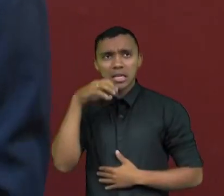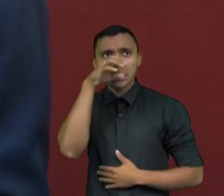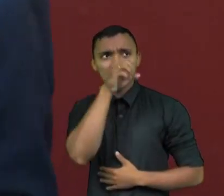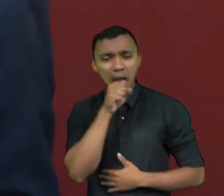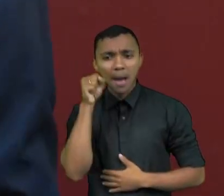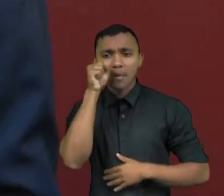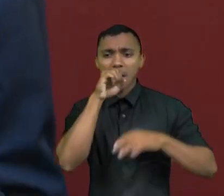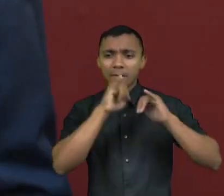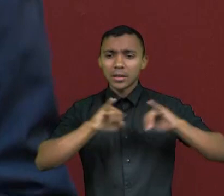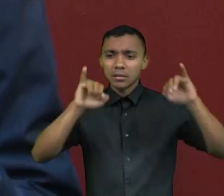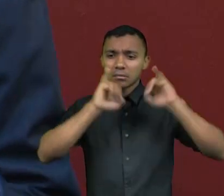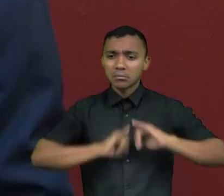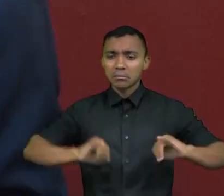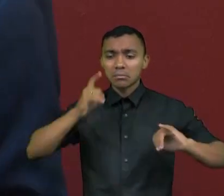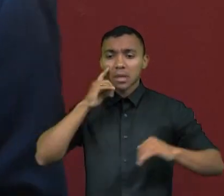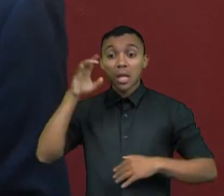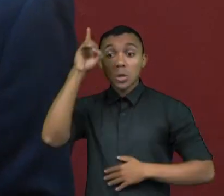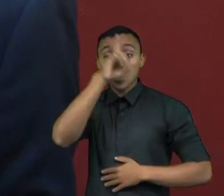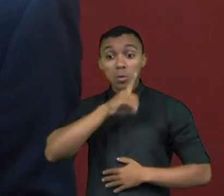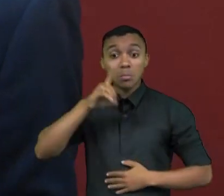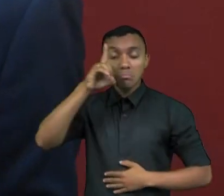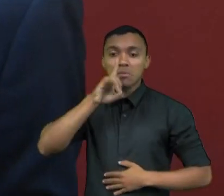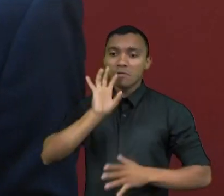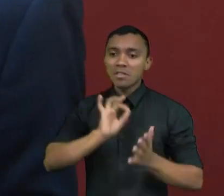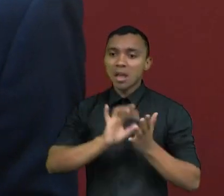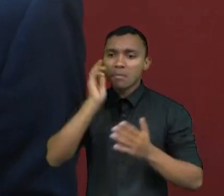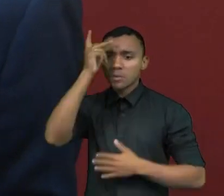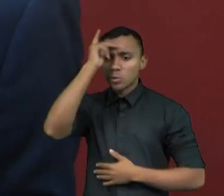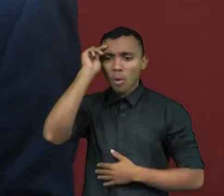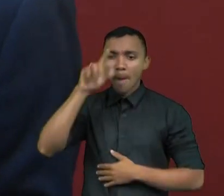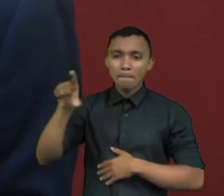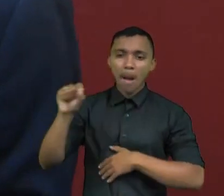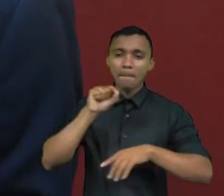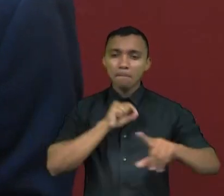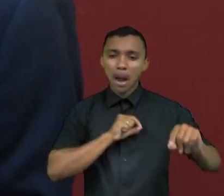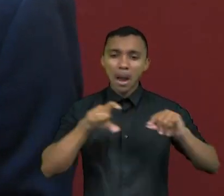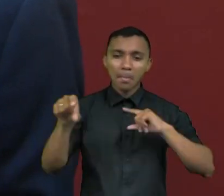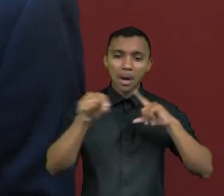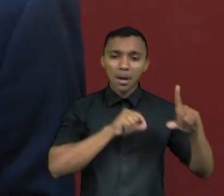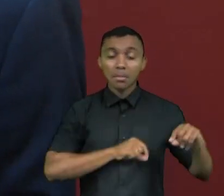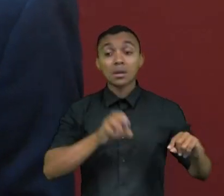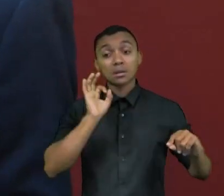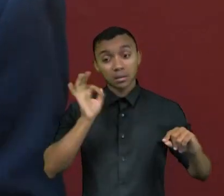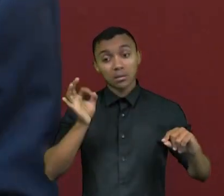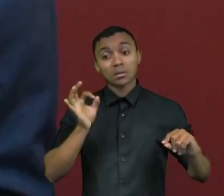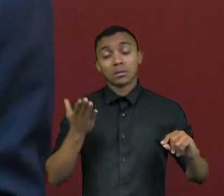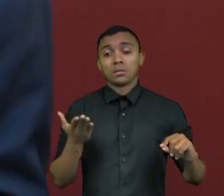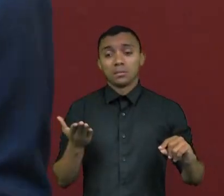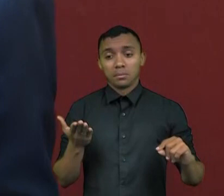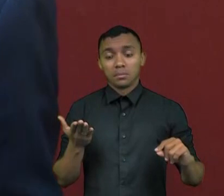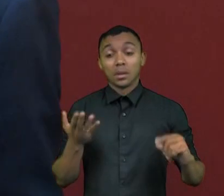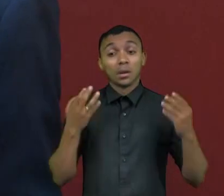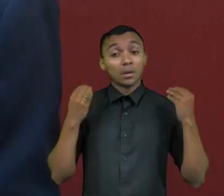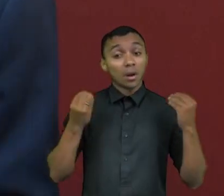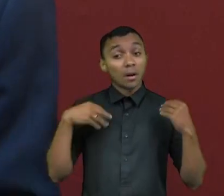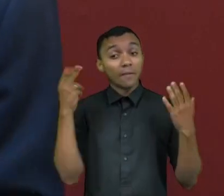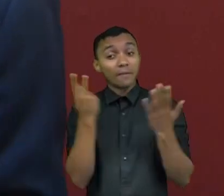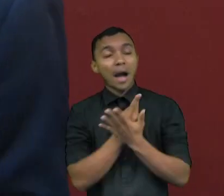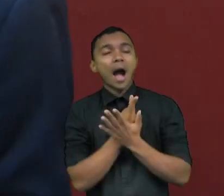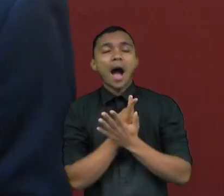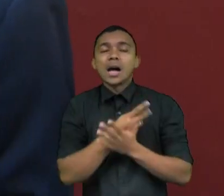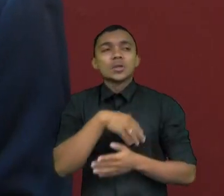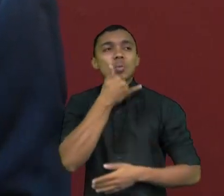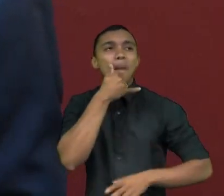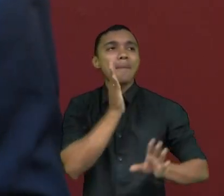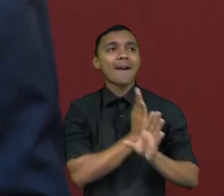domingo você tem as pessoas efetivamente tomando sua decisão. Então, realmente, como você vai dizer que é um erro? Até porque